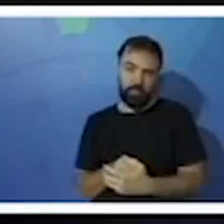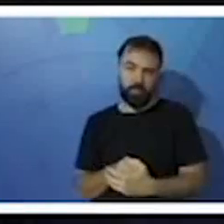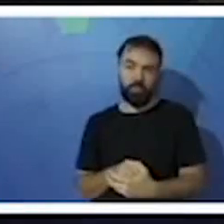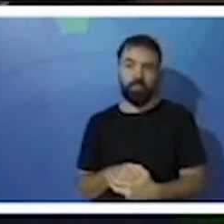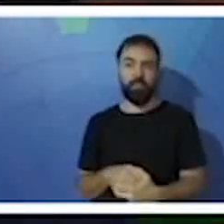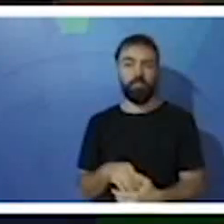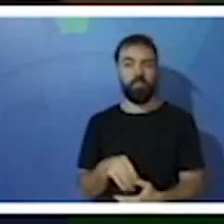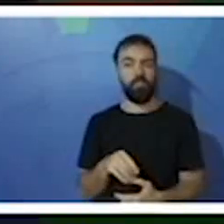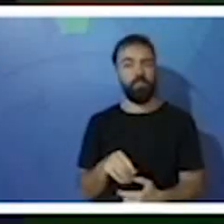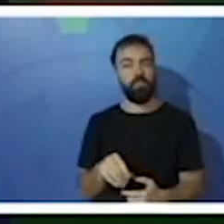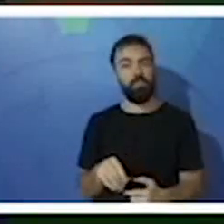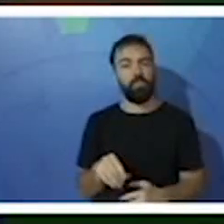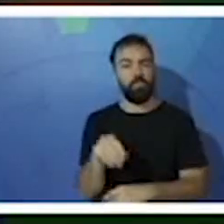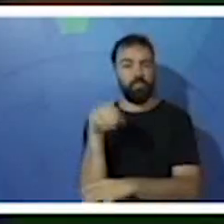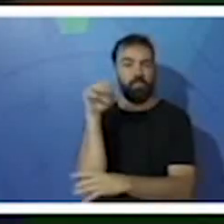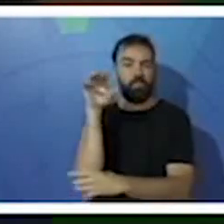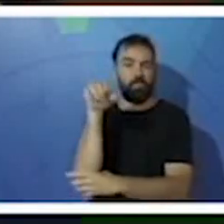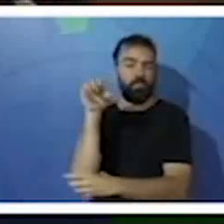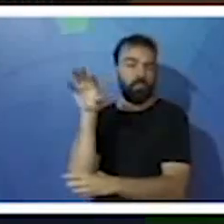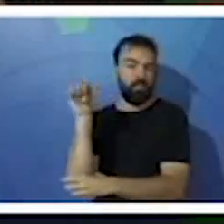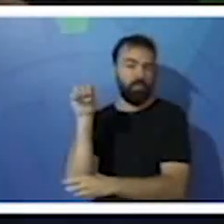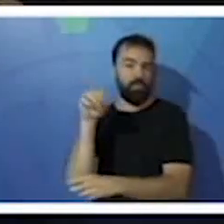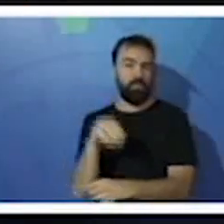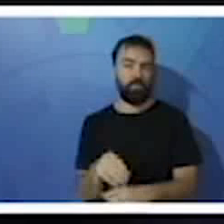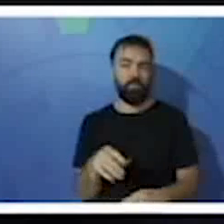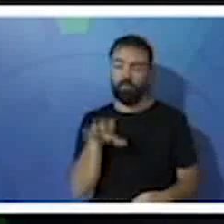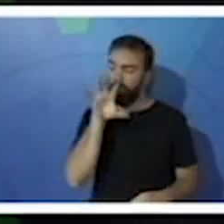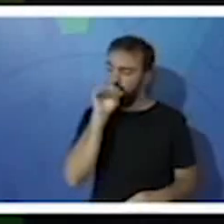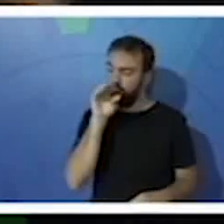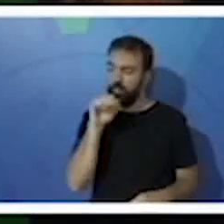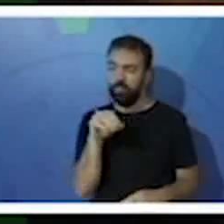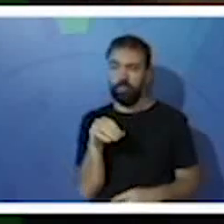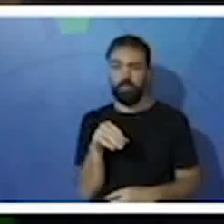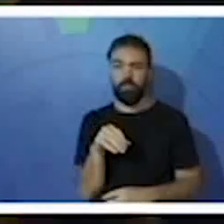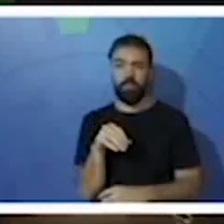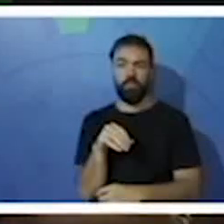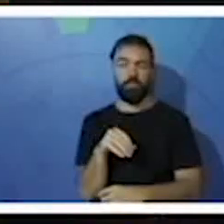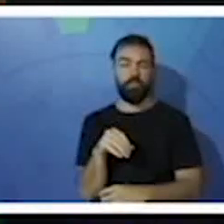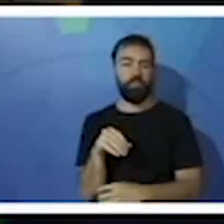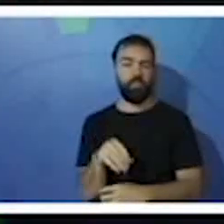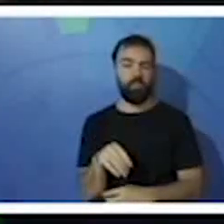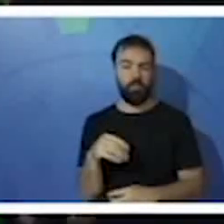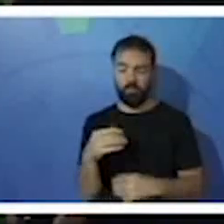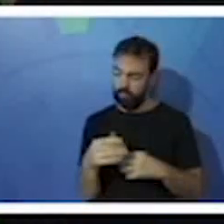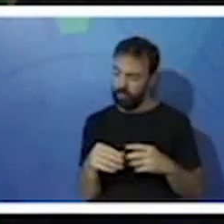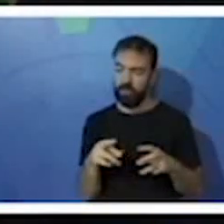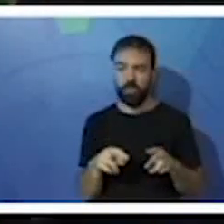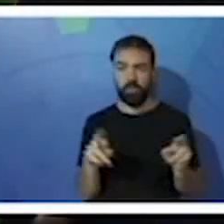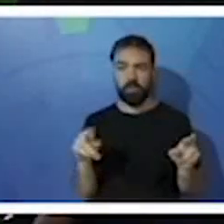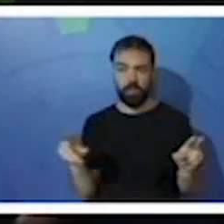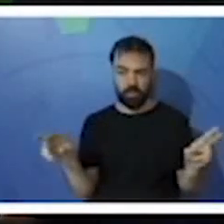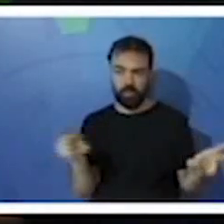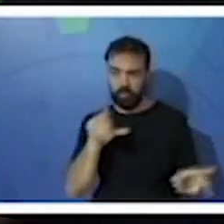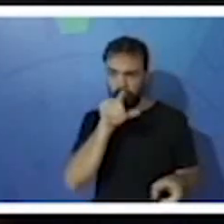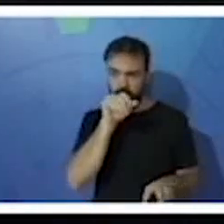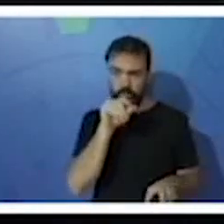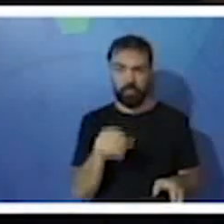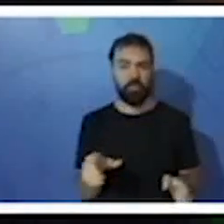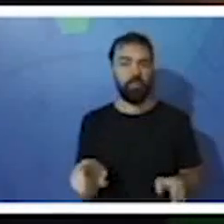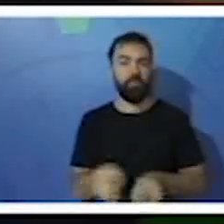os gansos, os marrecos, os cisnes, os pelicanos, também os pinguins.